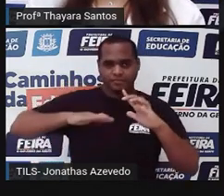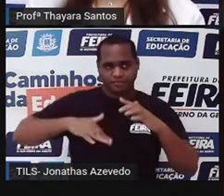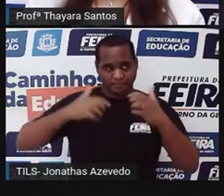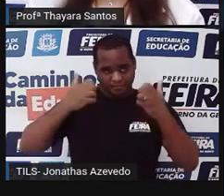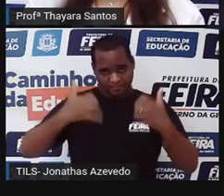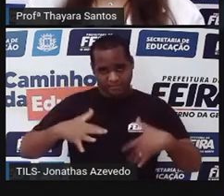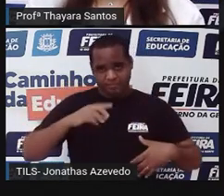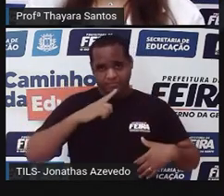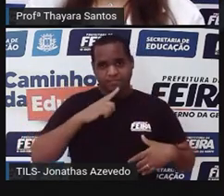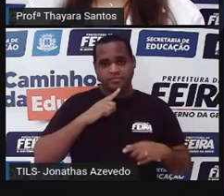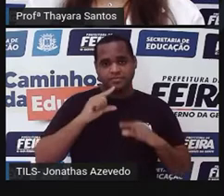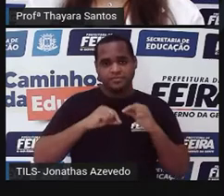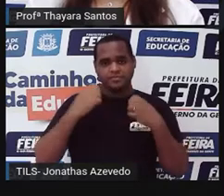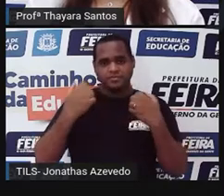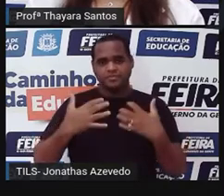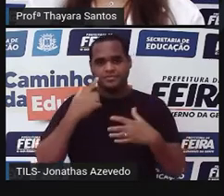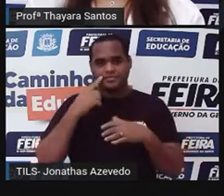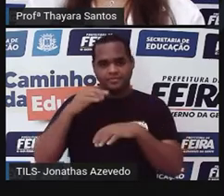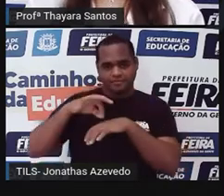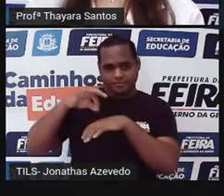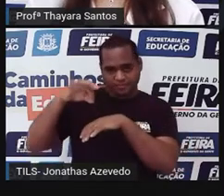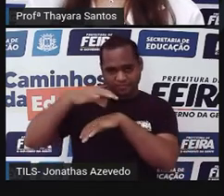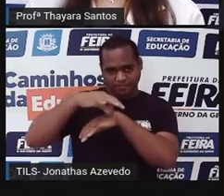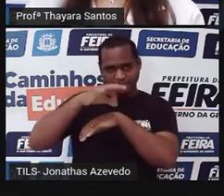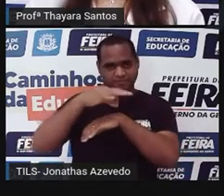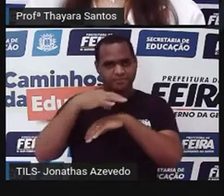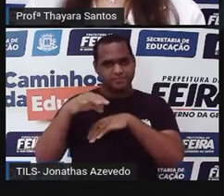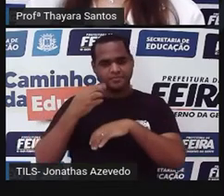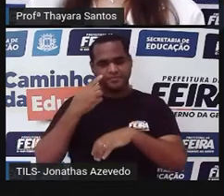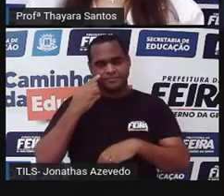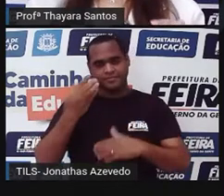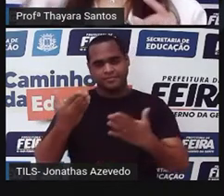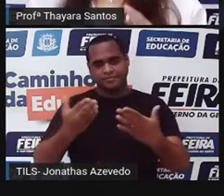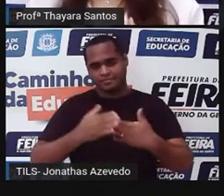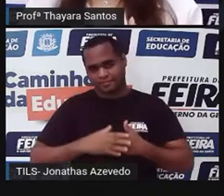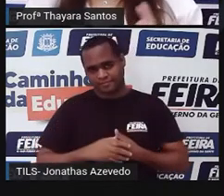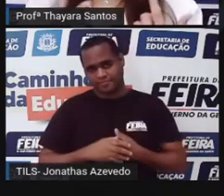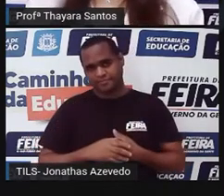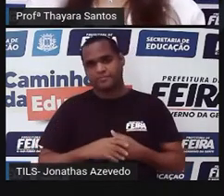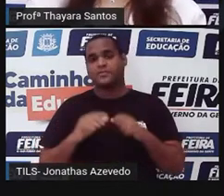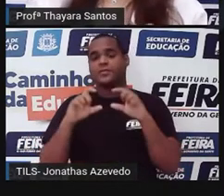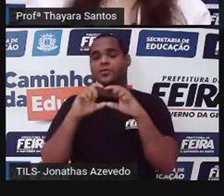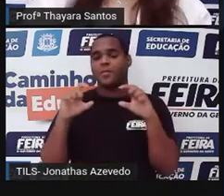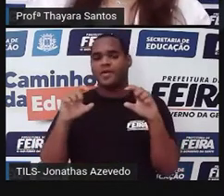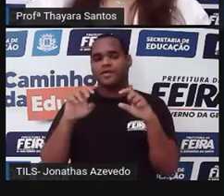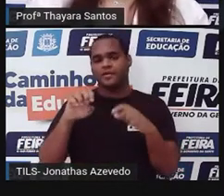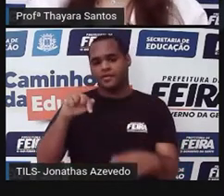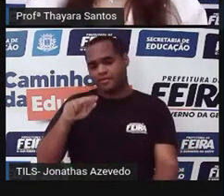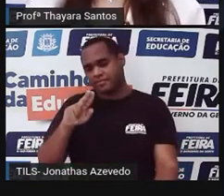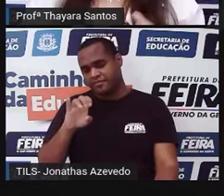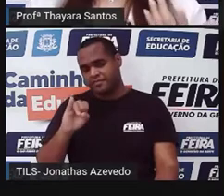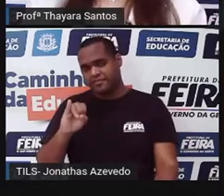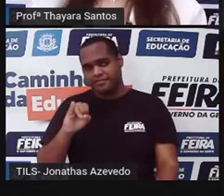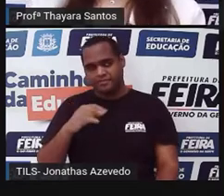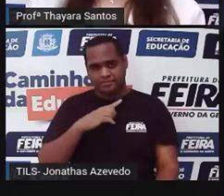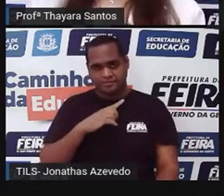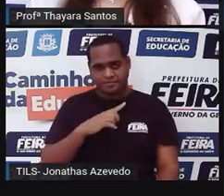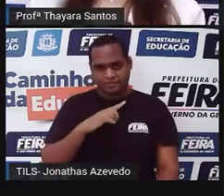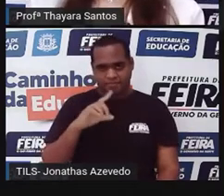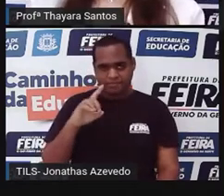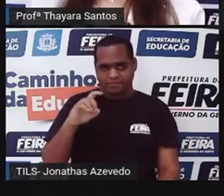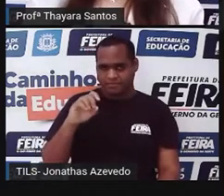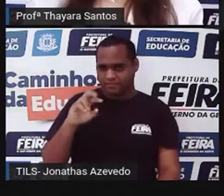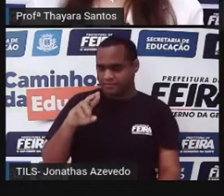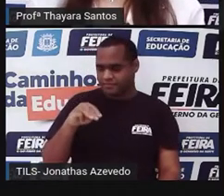espinhozinhos aqui, essas bolinhas pontiagudas que a gente está vendo. Então equino vem de espinho, dermos vem de pele.